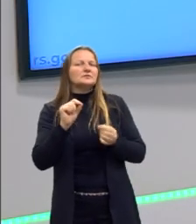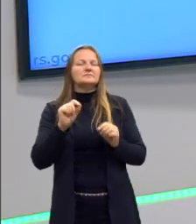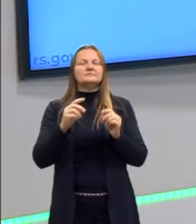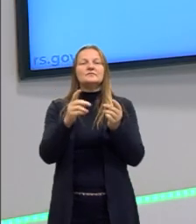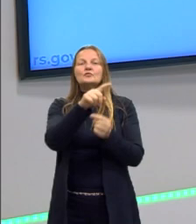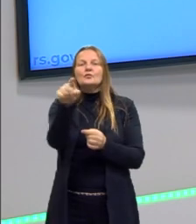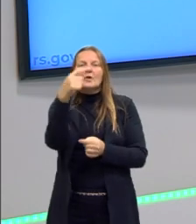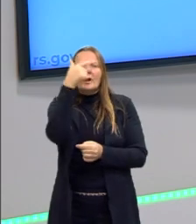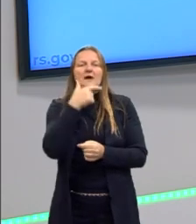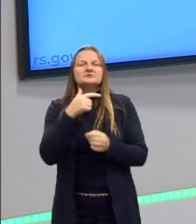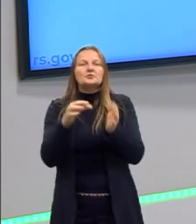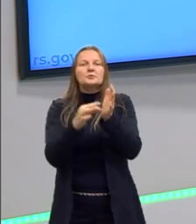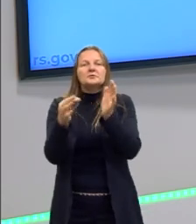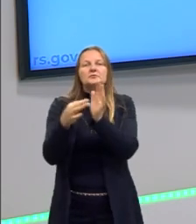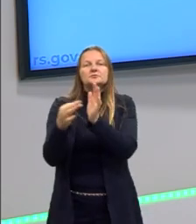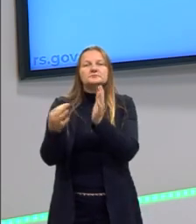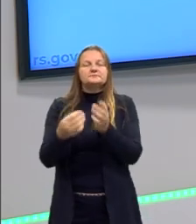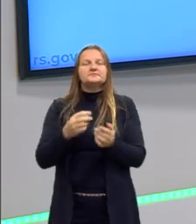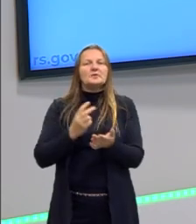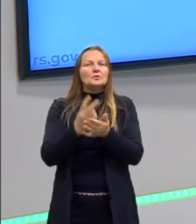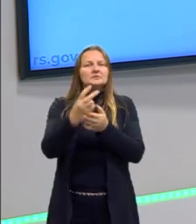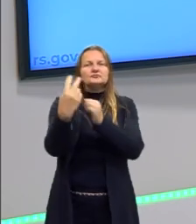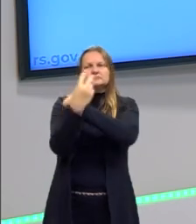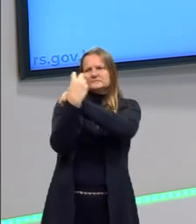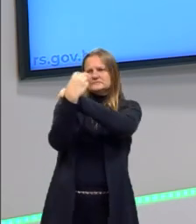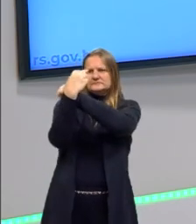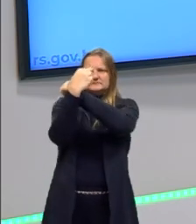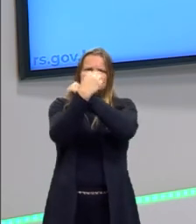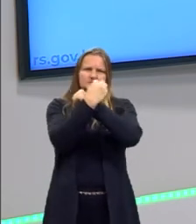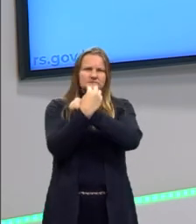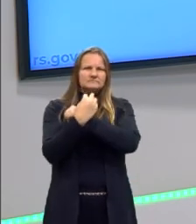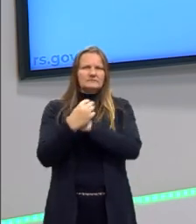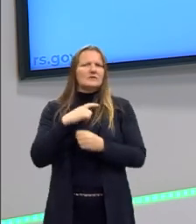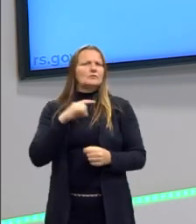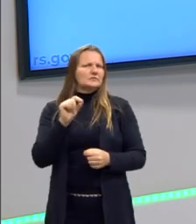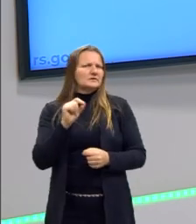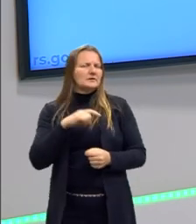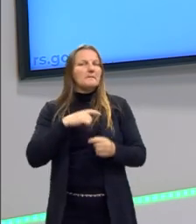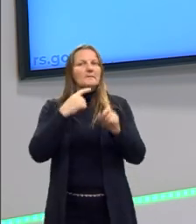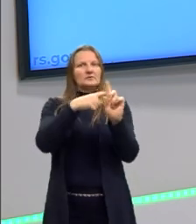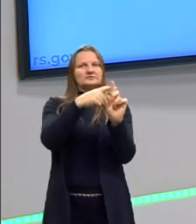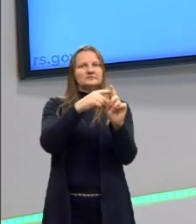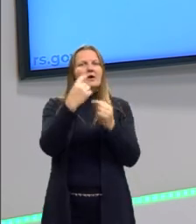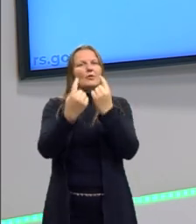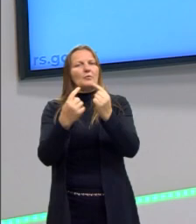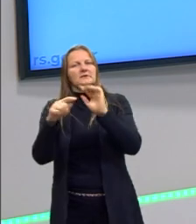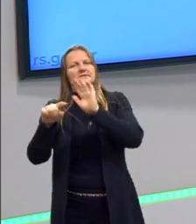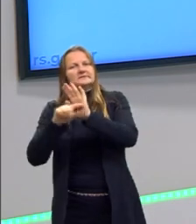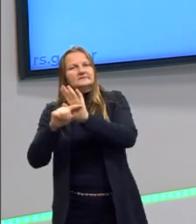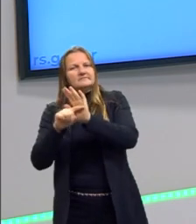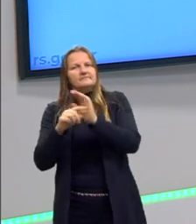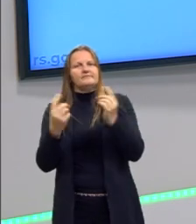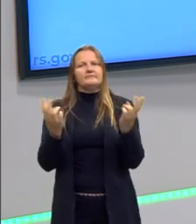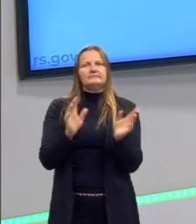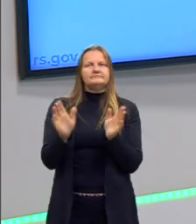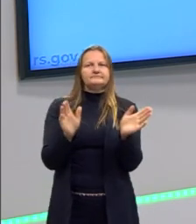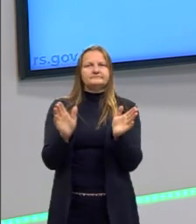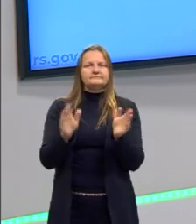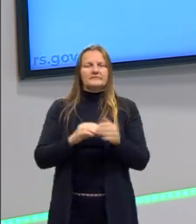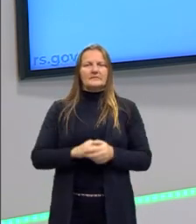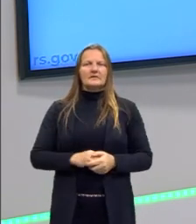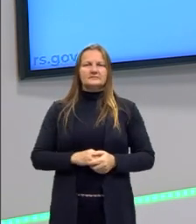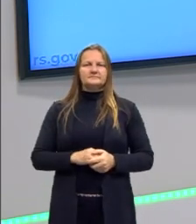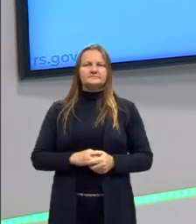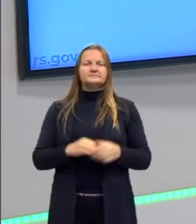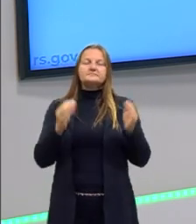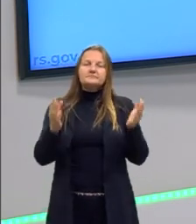Nós estamos constantemente vigiados. Tem coisas positivas e tem coisas negativas. Essa é uma